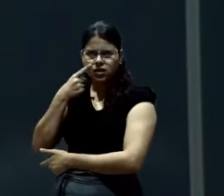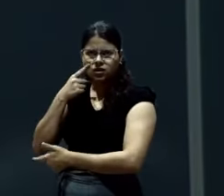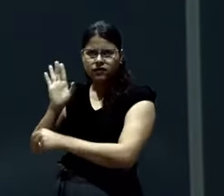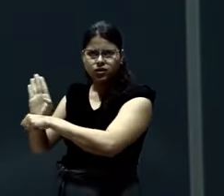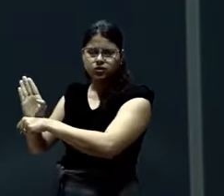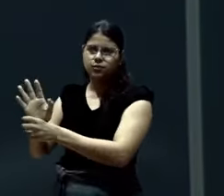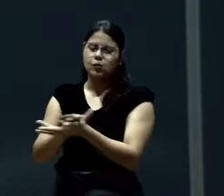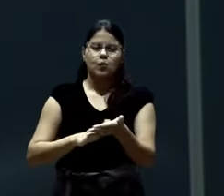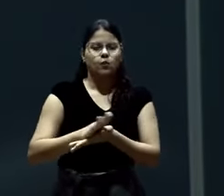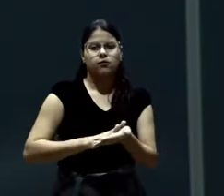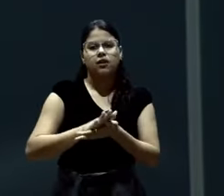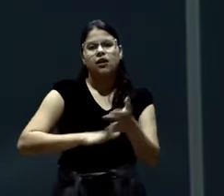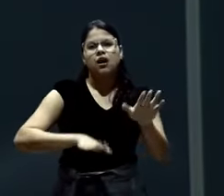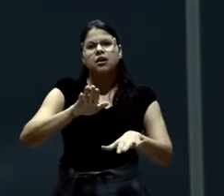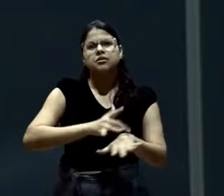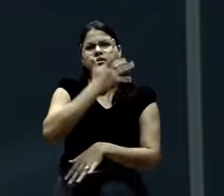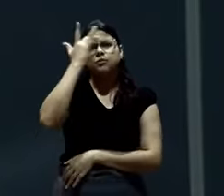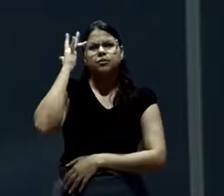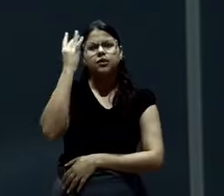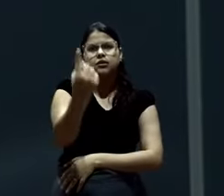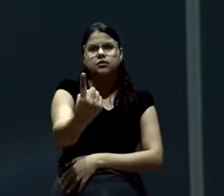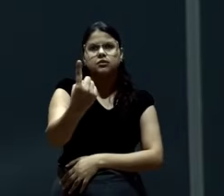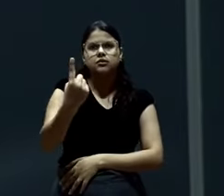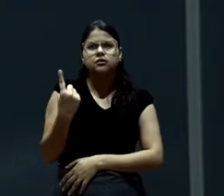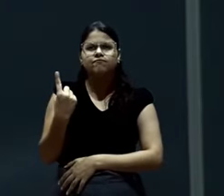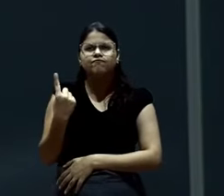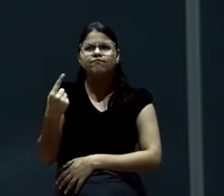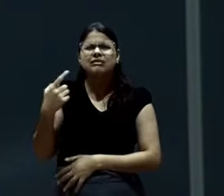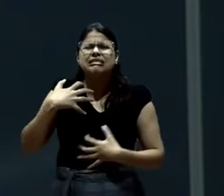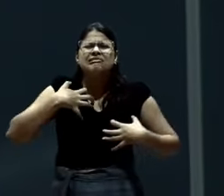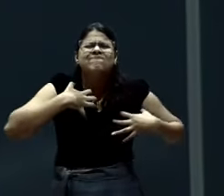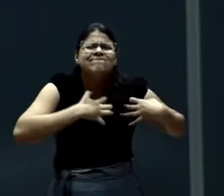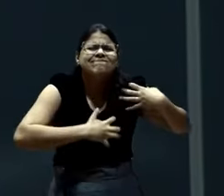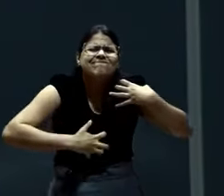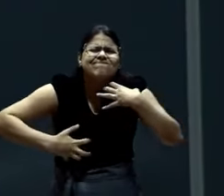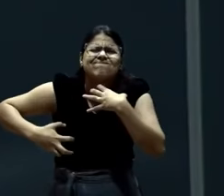Porque tem gente que chegou aqui, desesperado.